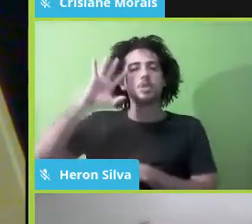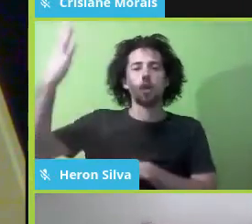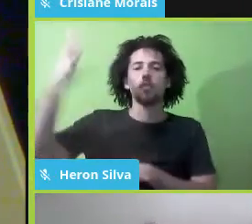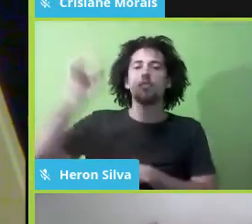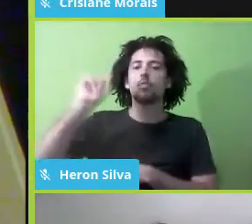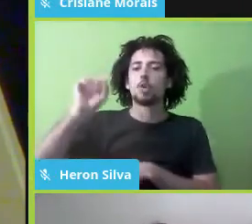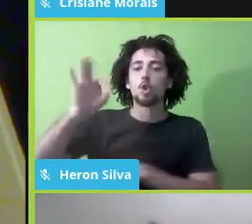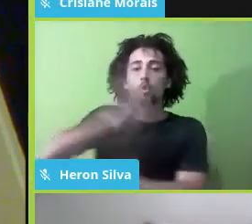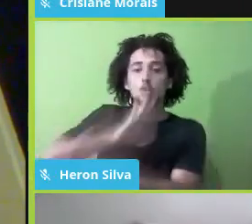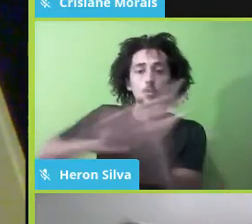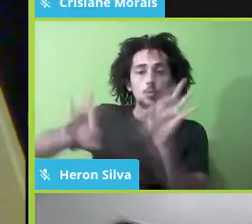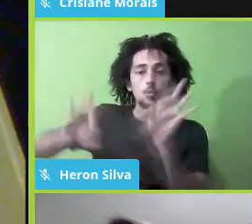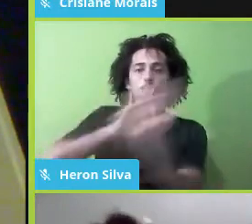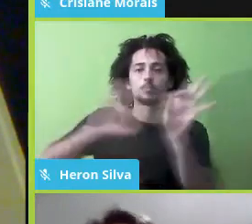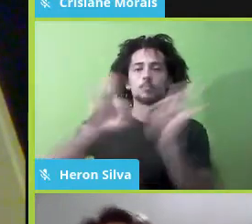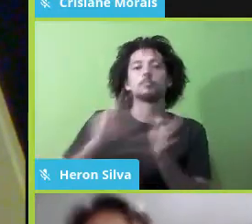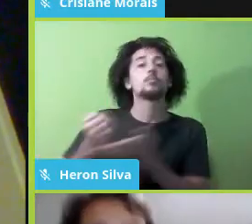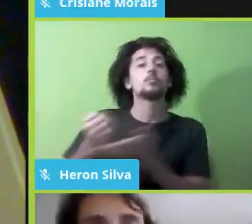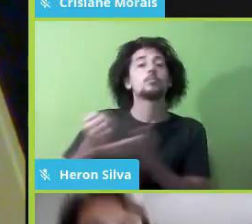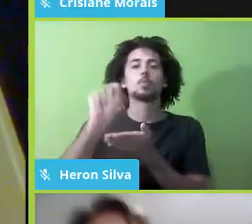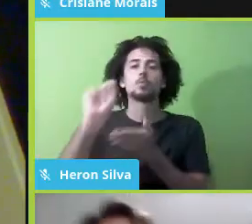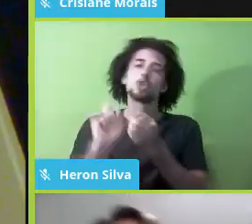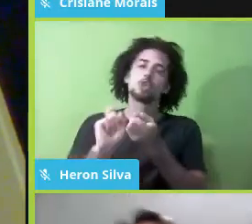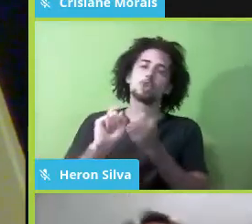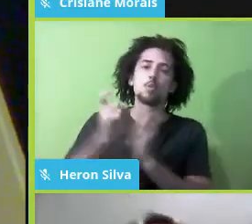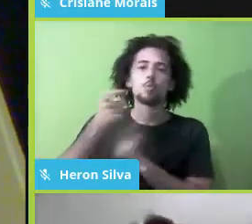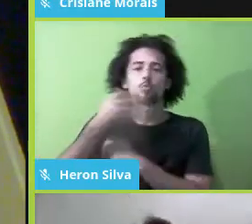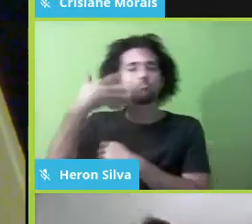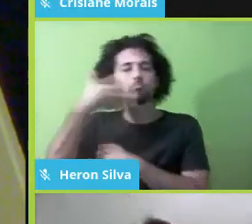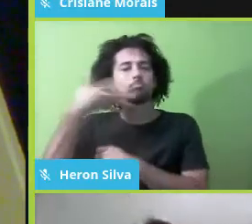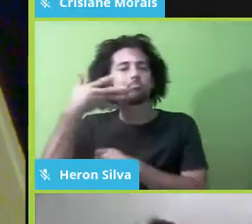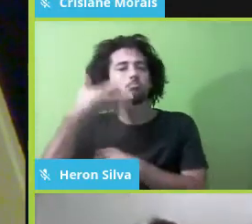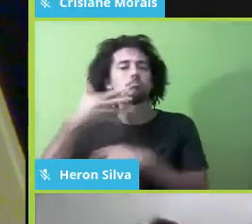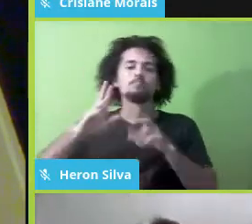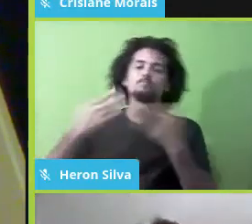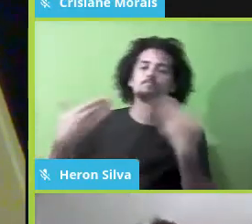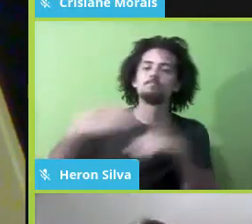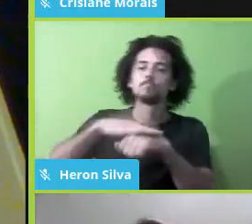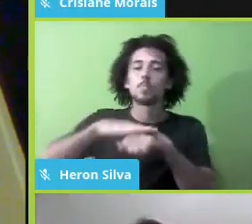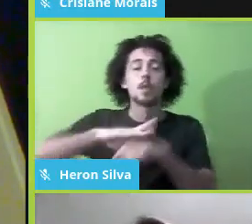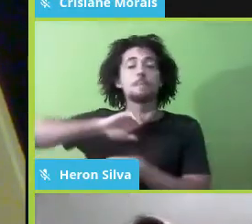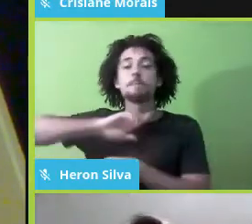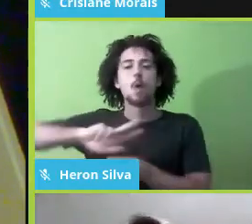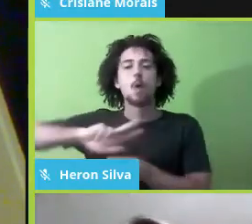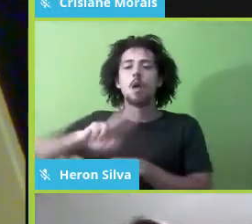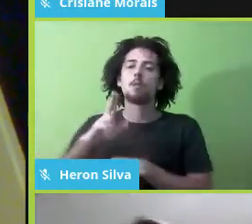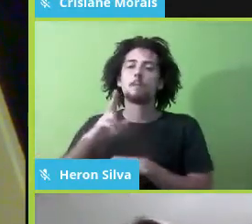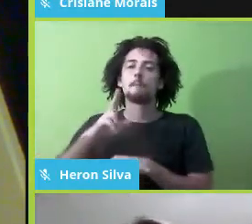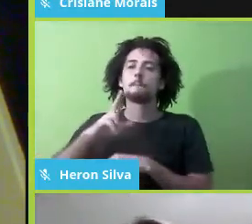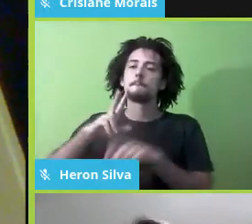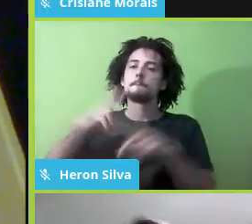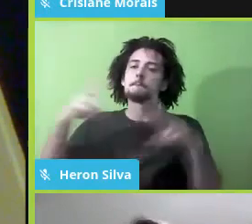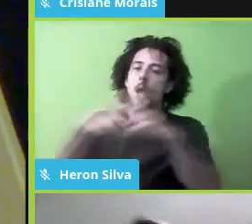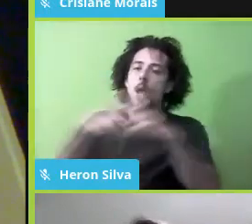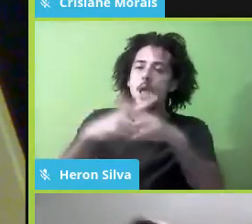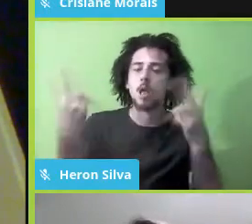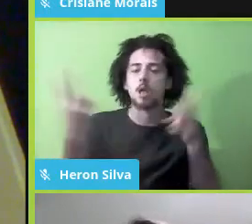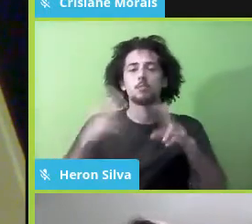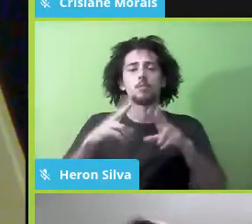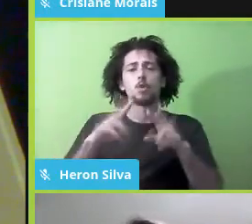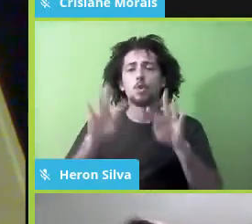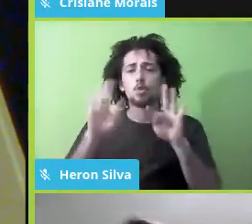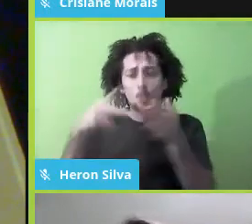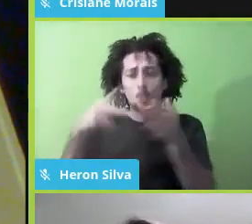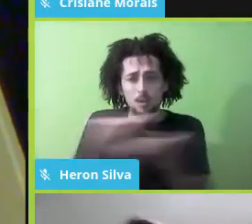na base do discurso, e não da agressão, e não da, né? Então, eu acho que tudo que está acontecendo é absolutamente, está